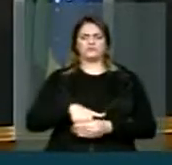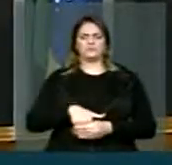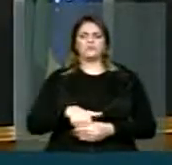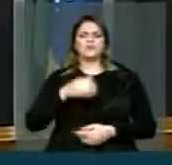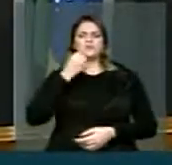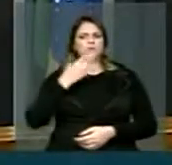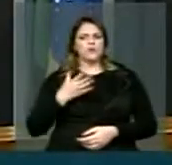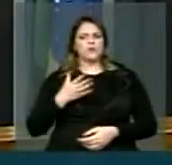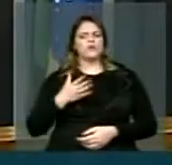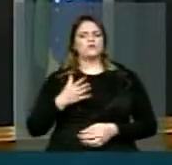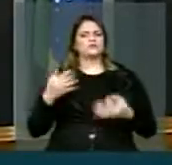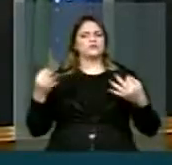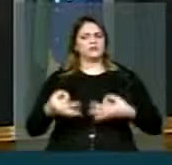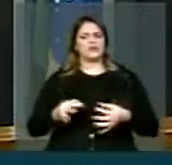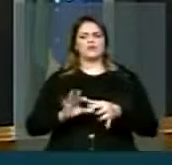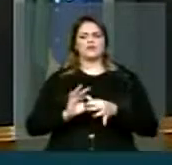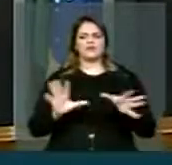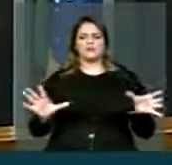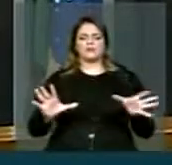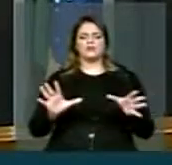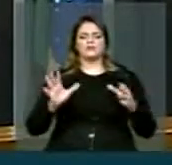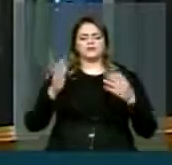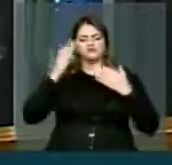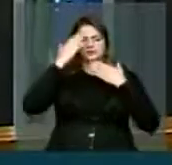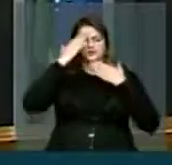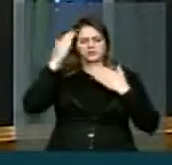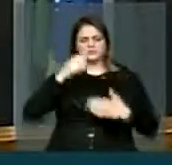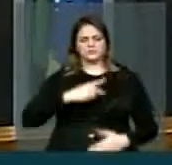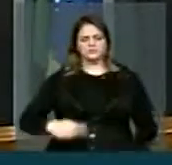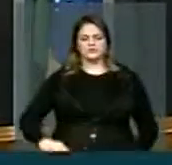democracia, é isso que nós queremos no nosso país. Muito obrigado, presidente.